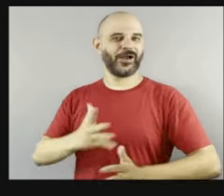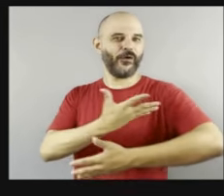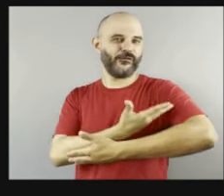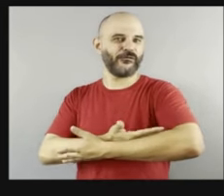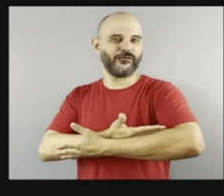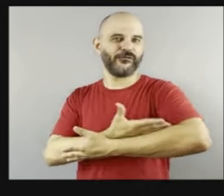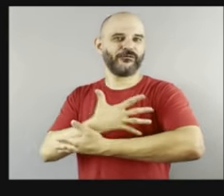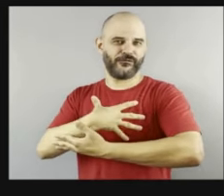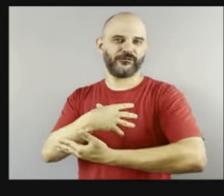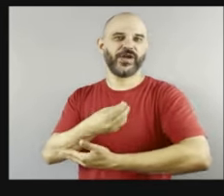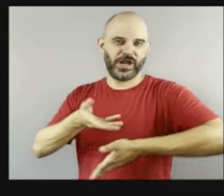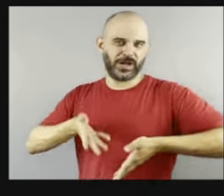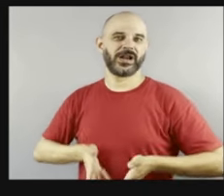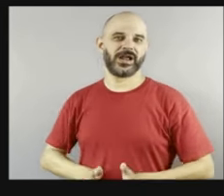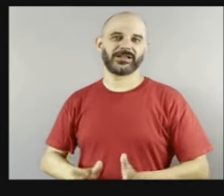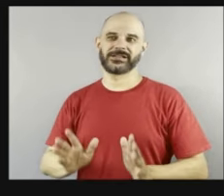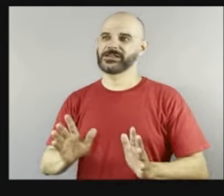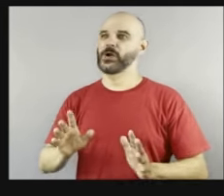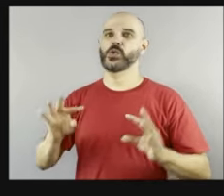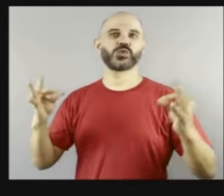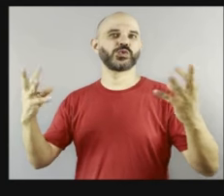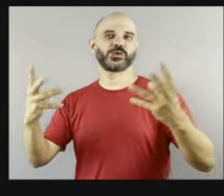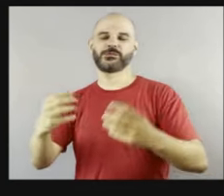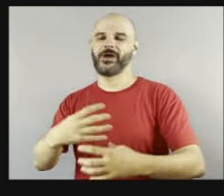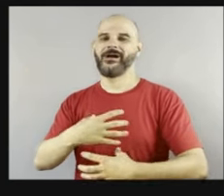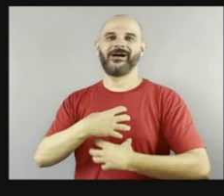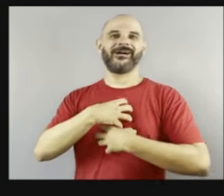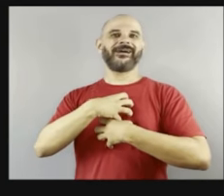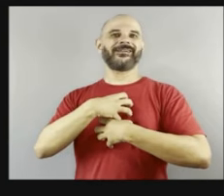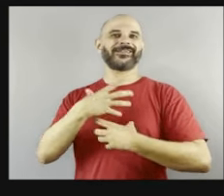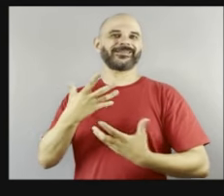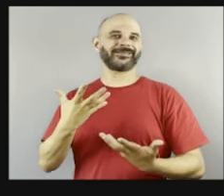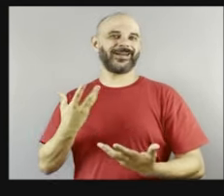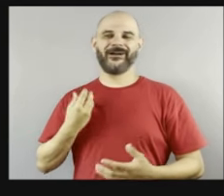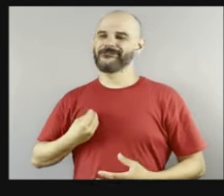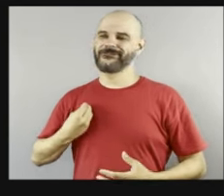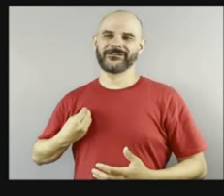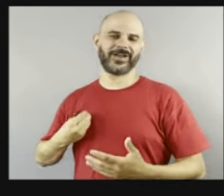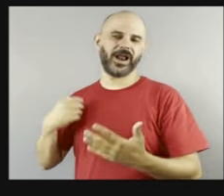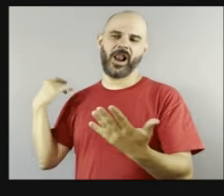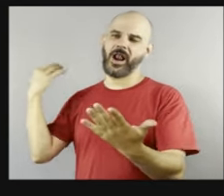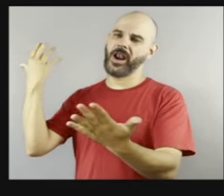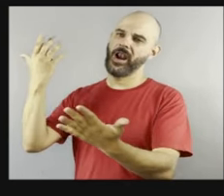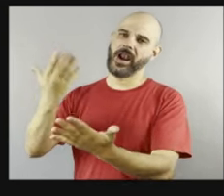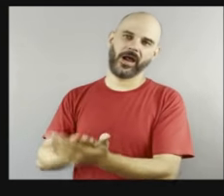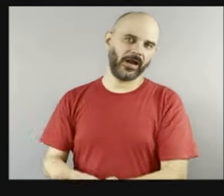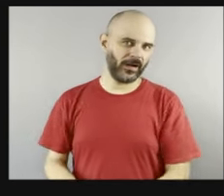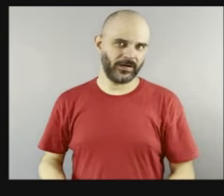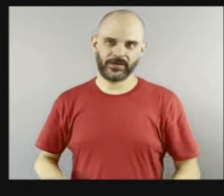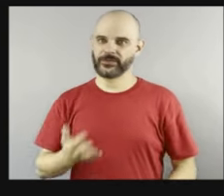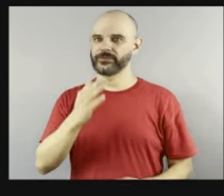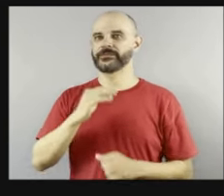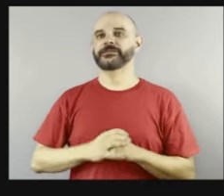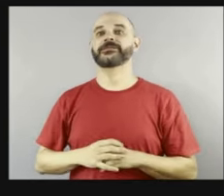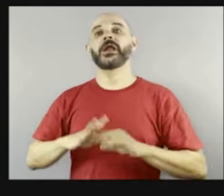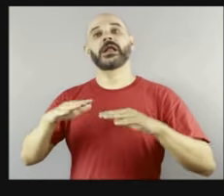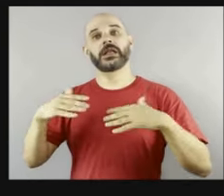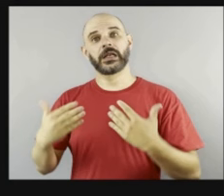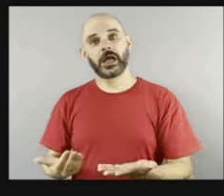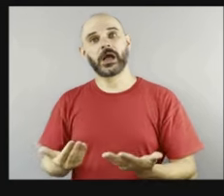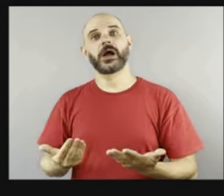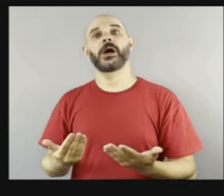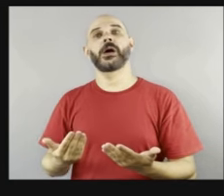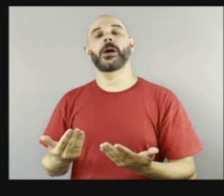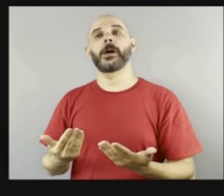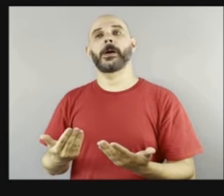né, por toda a sua vida. E aí, as palavras que são ditas ali no